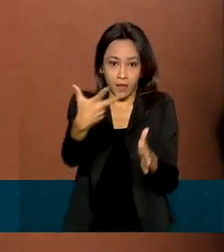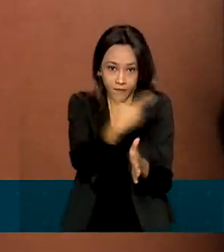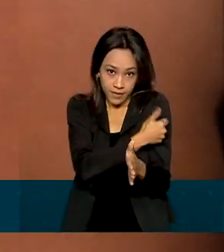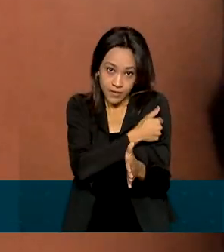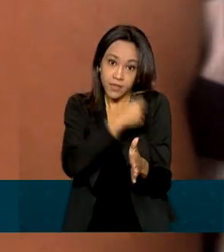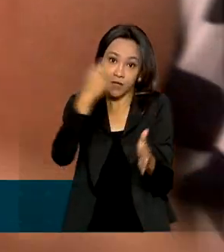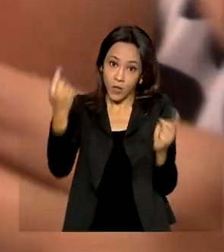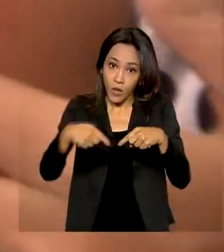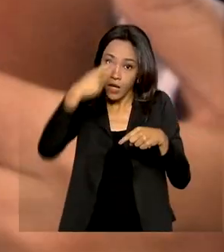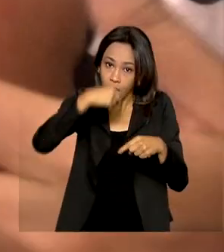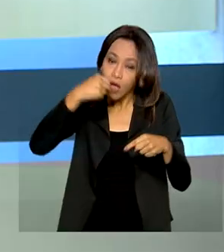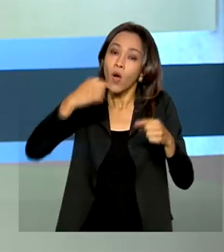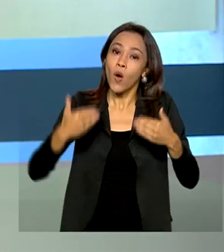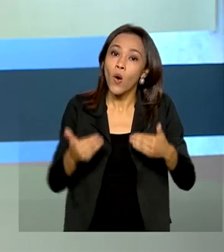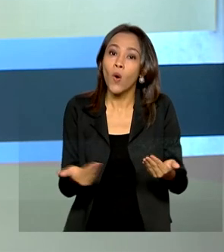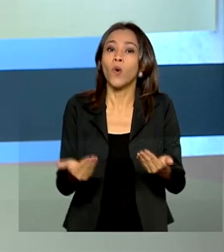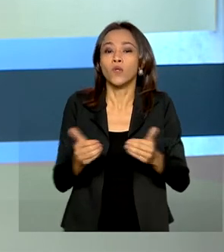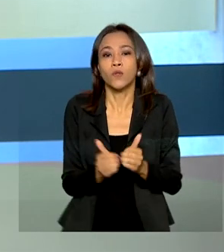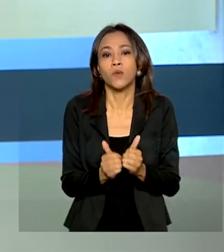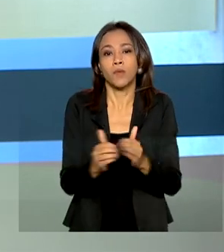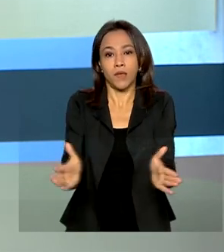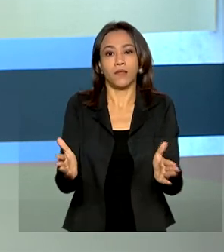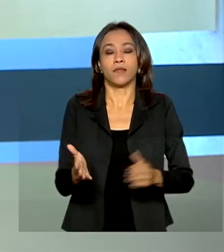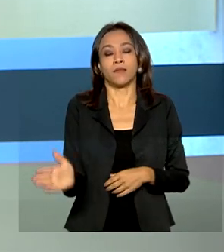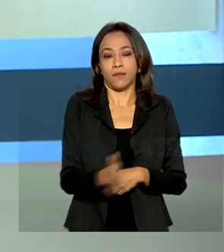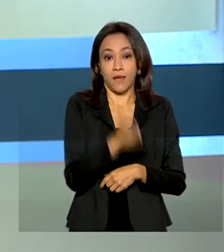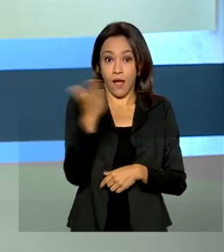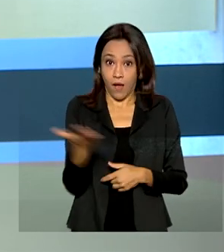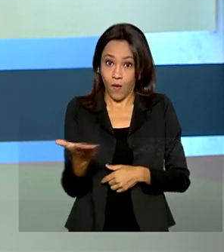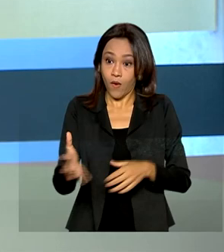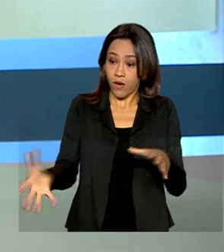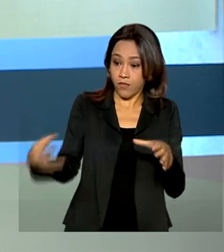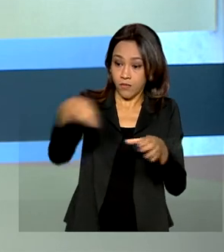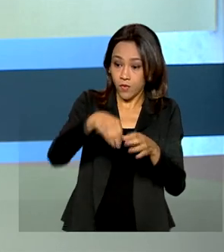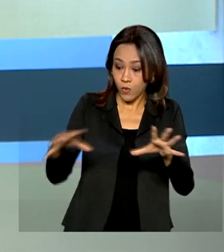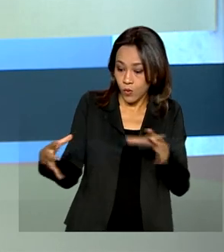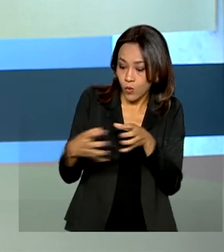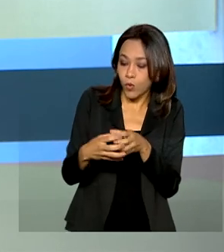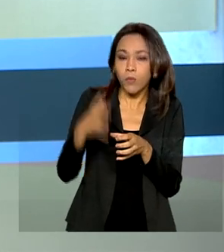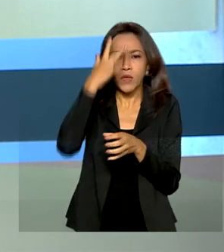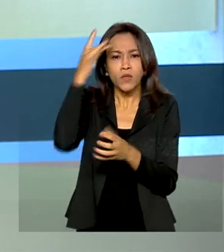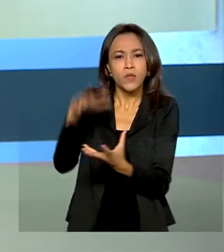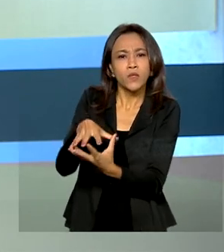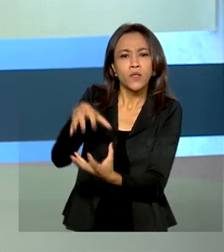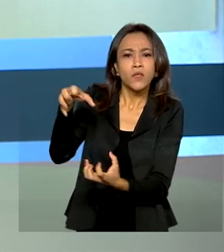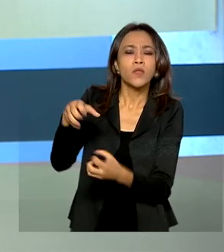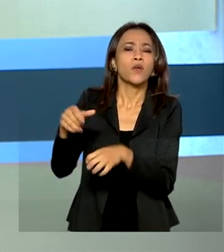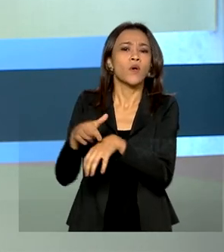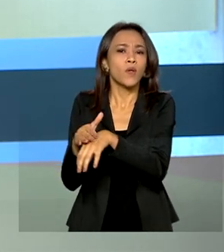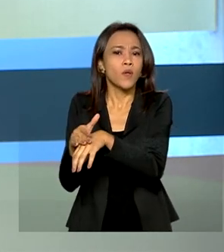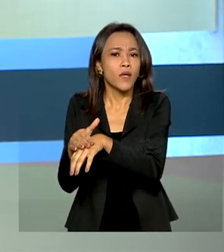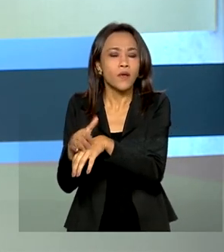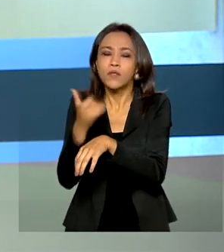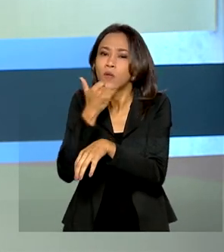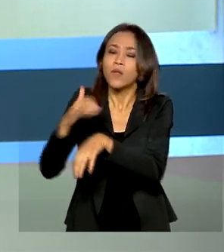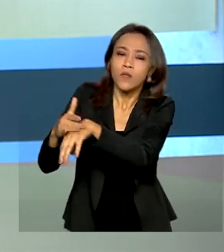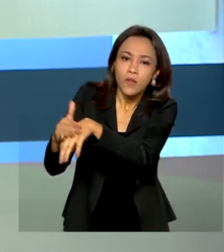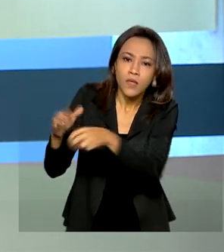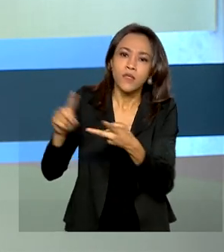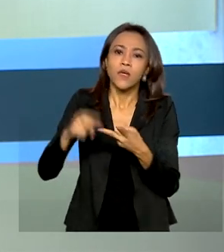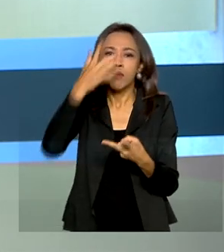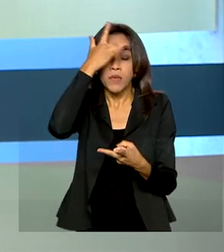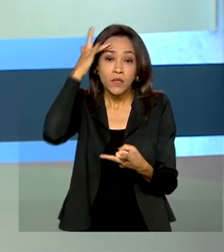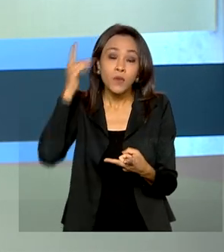hoje em todo o país. Agora serão incluídos na vacinação pessoas com doenças crônicas, pessoas com deficiência permanente,